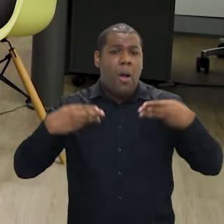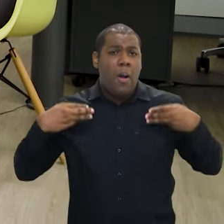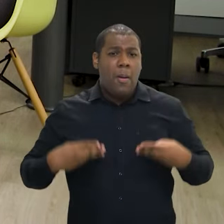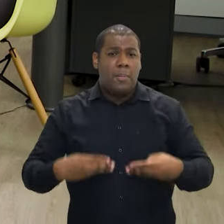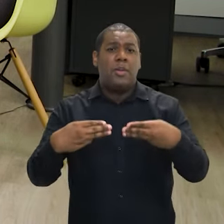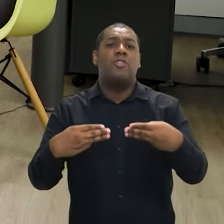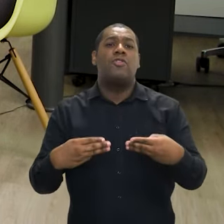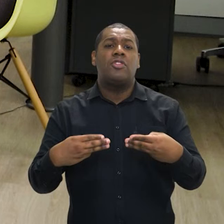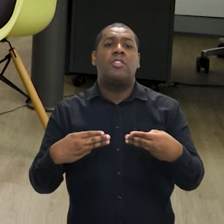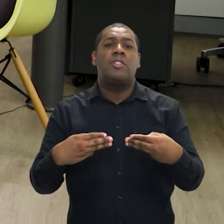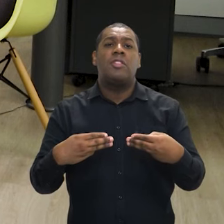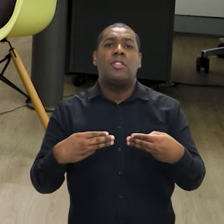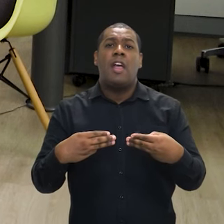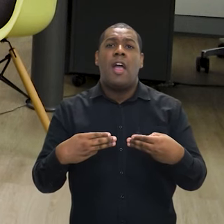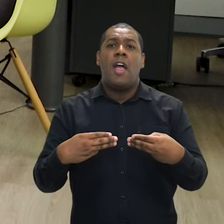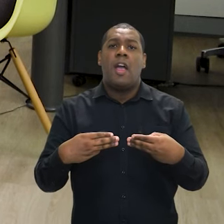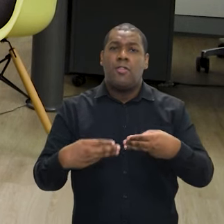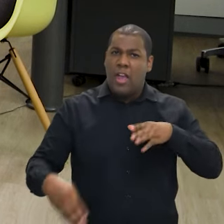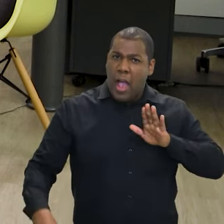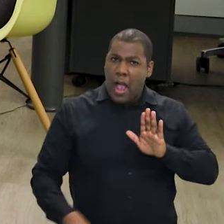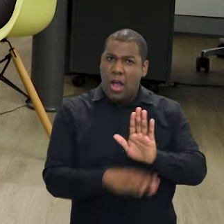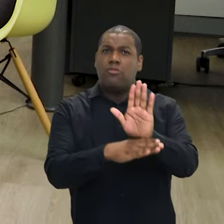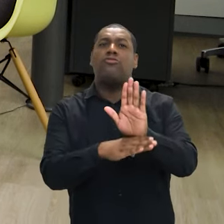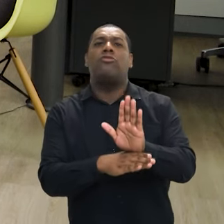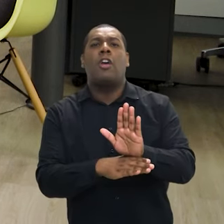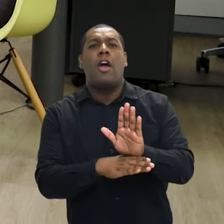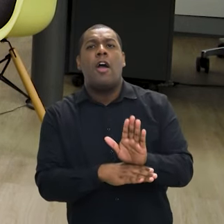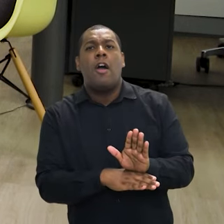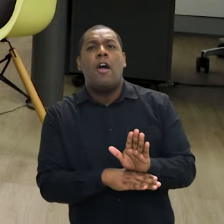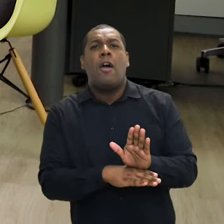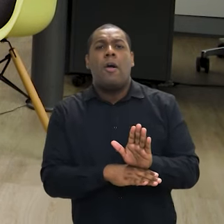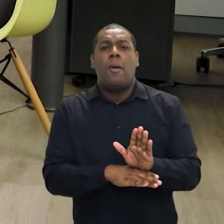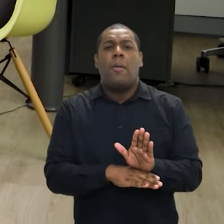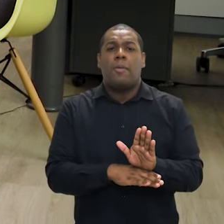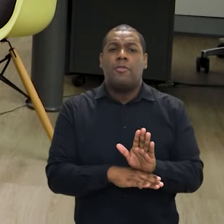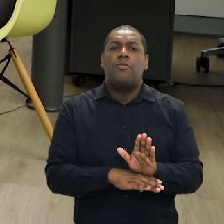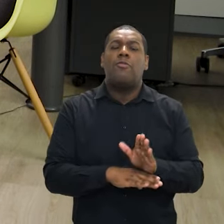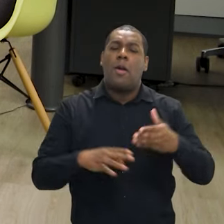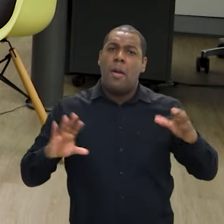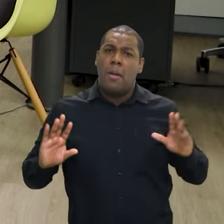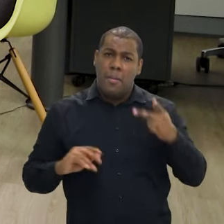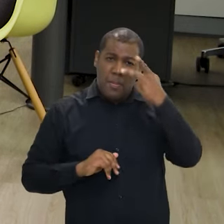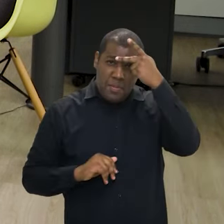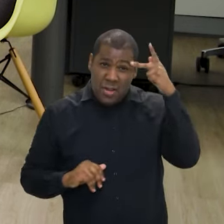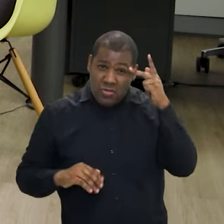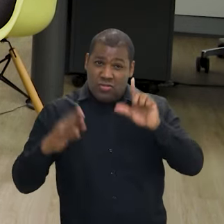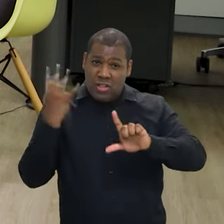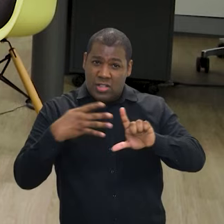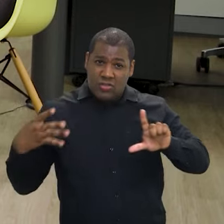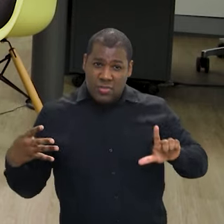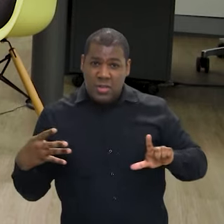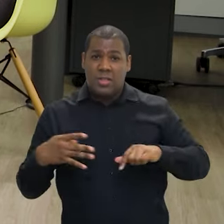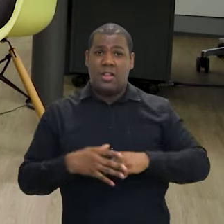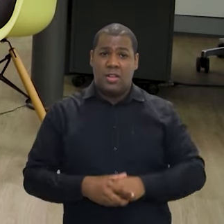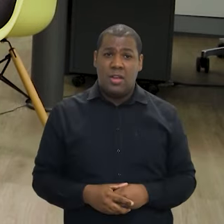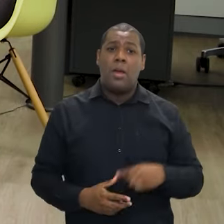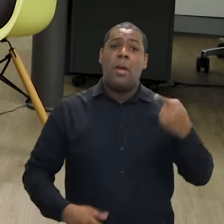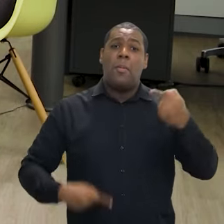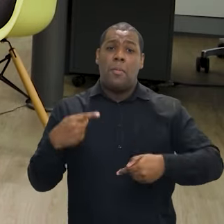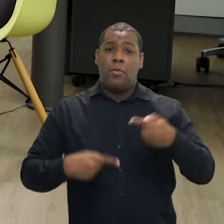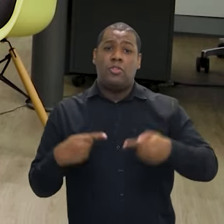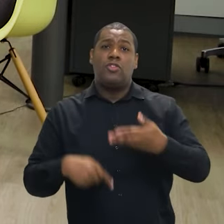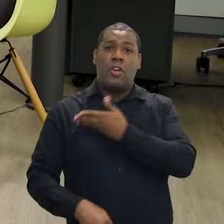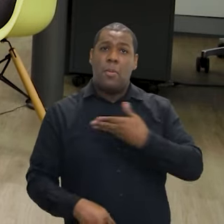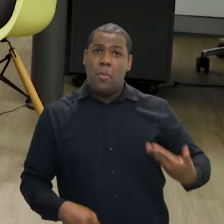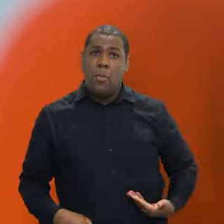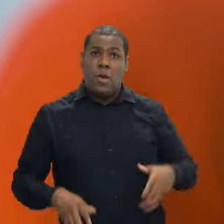processo de resgate e hoje esse grupo se identifica, né? Ele reconhece o Ministério como esse lugar de produção